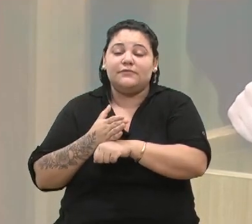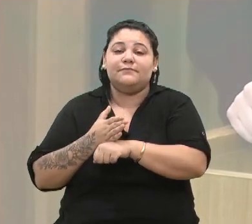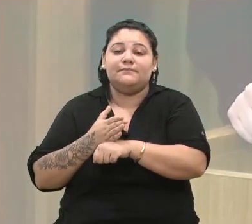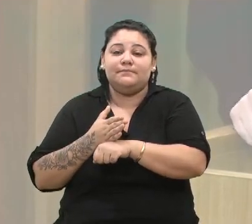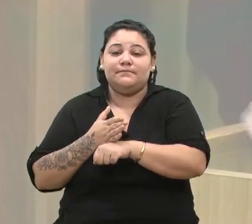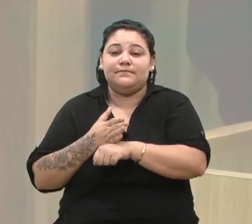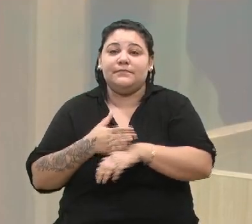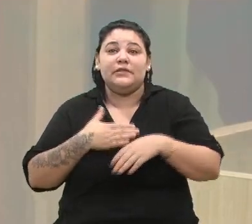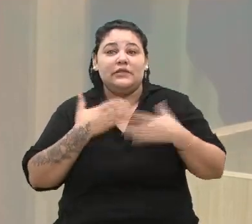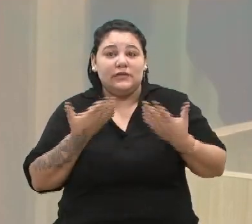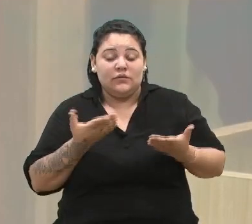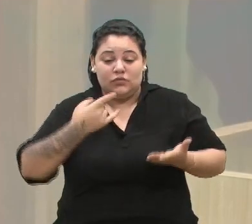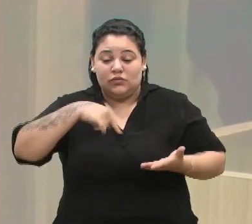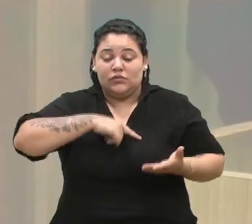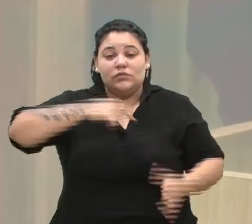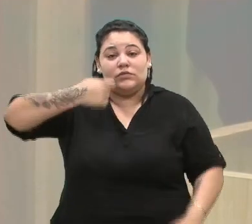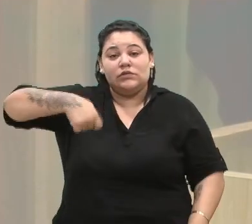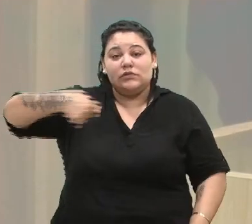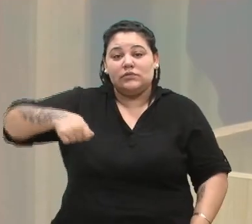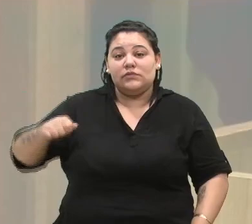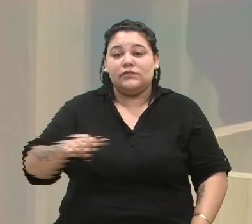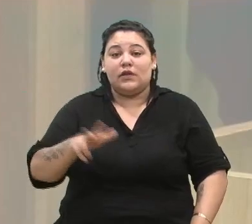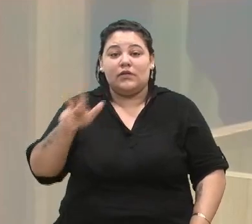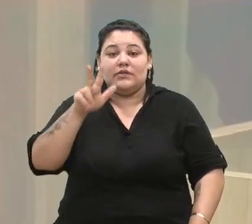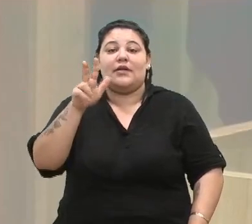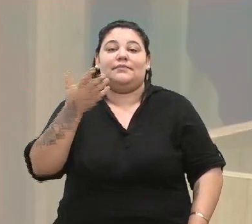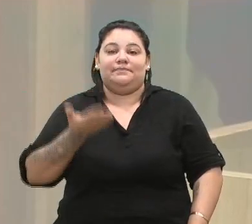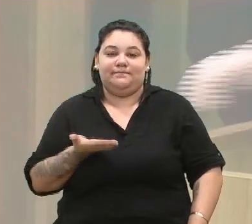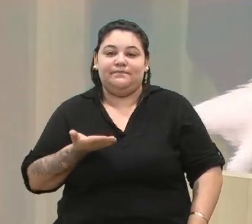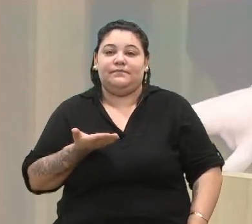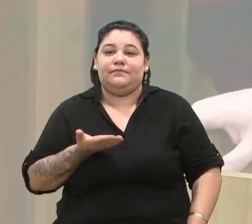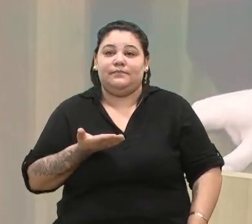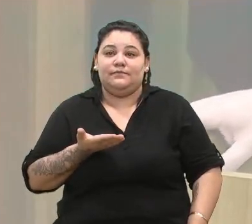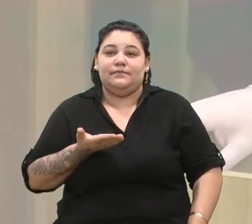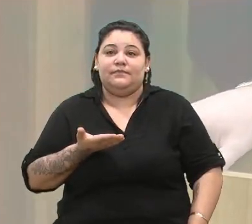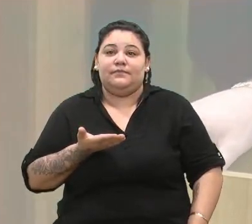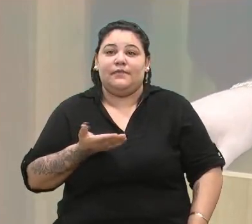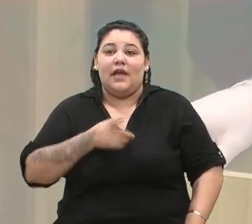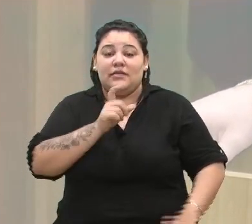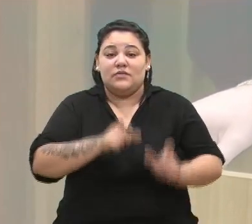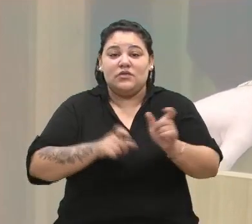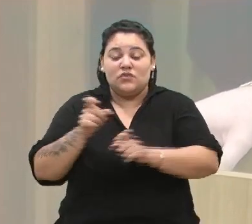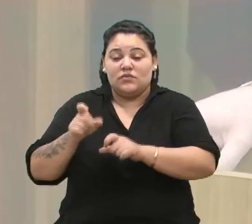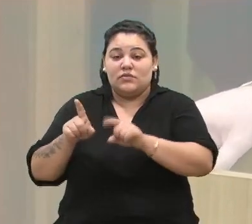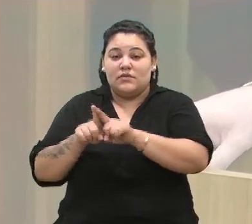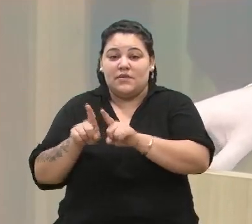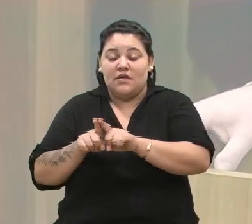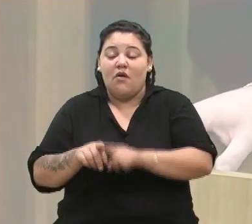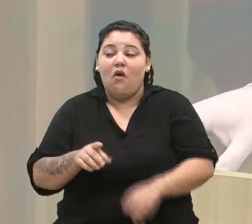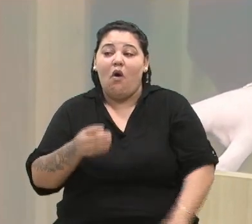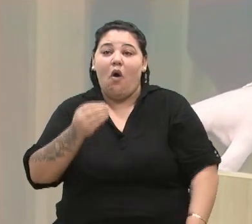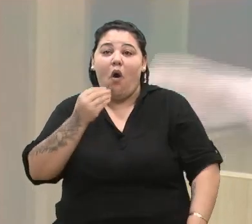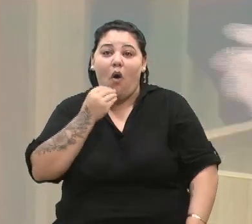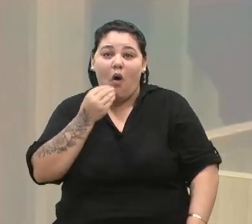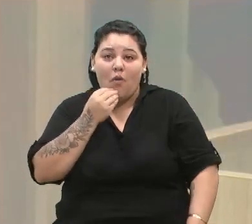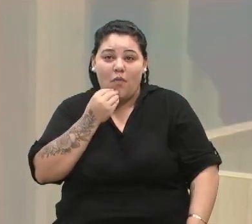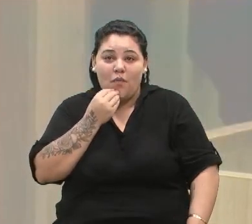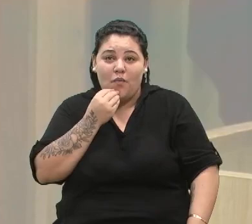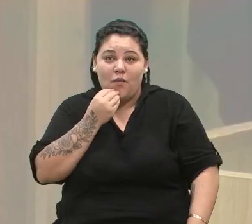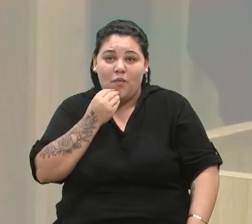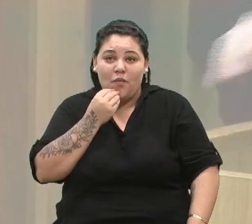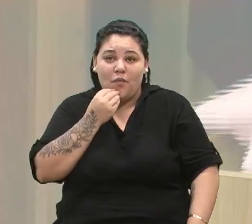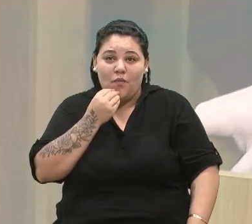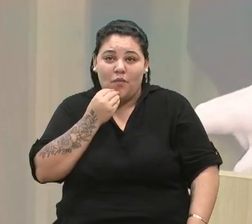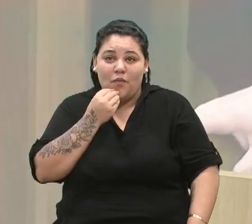Então, a gente tem que valorizar, valorizar essas pessoas. E, claro, vamos entrar numa seara mais